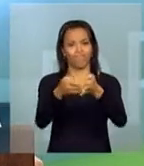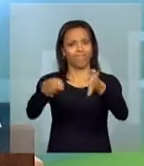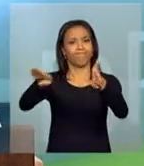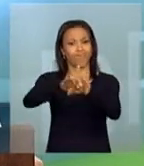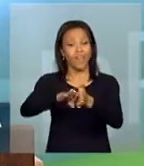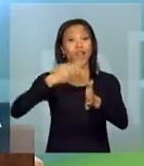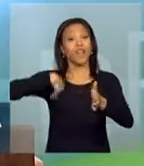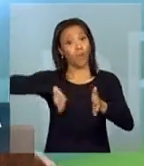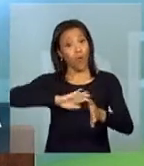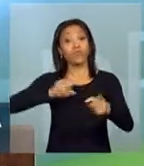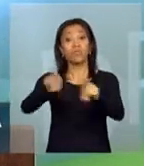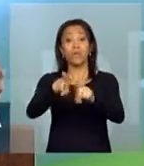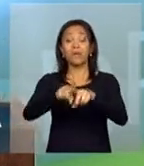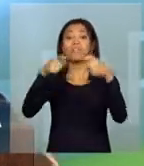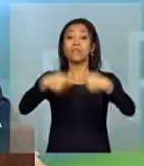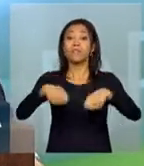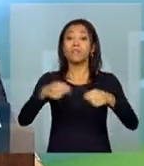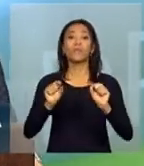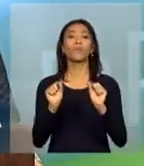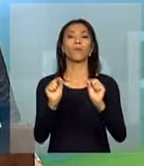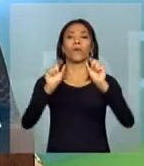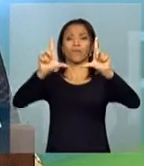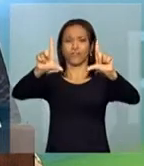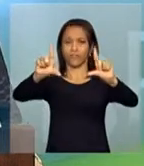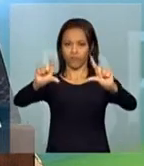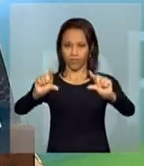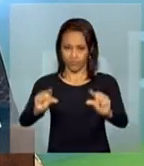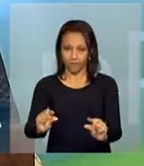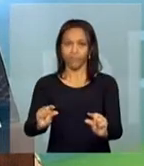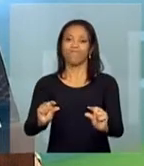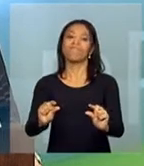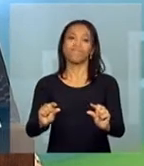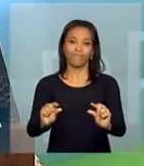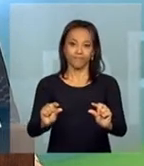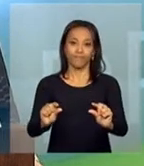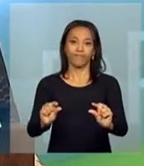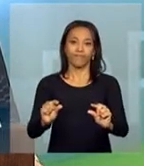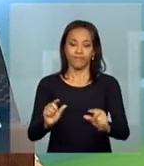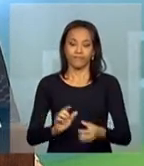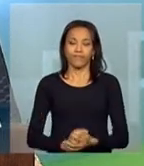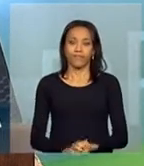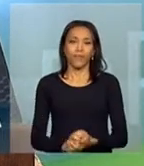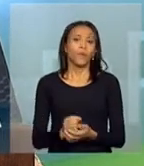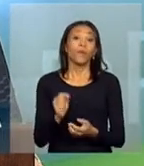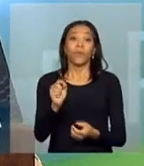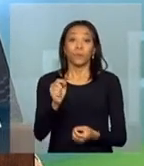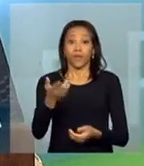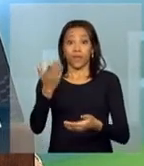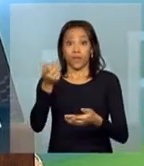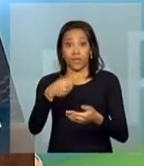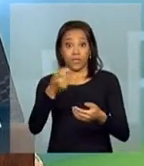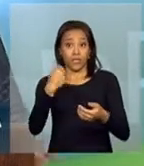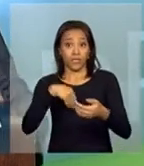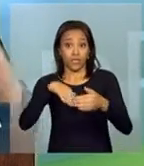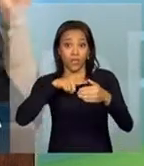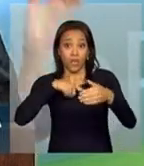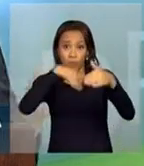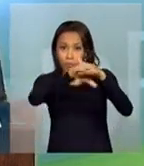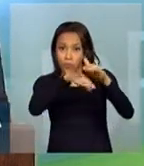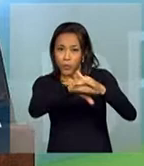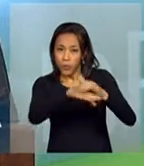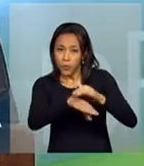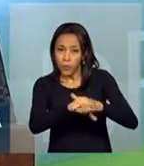nós precisávamos de diminuir, praticamente superar, as reservas de mercado que